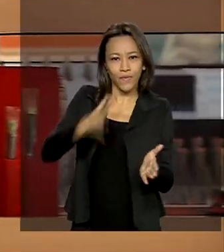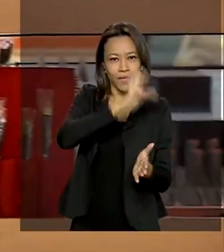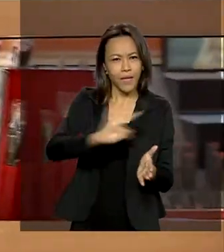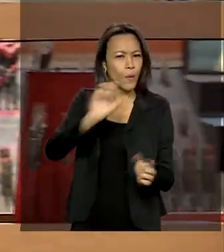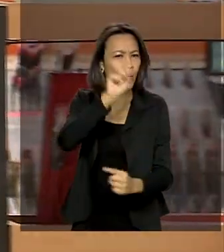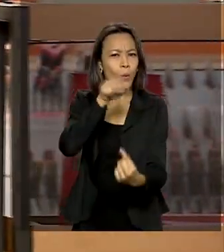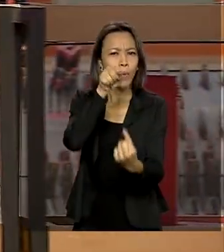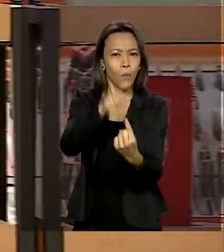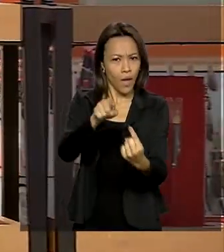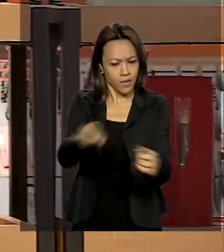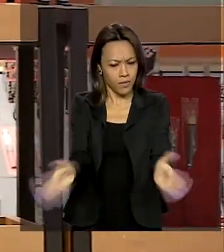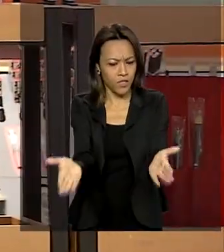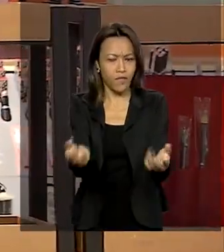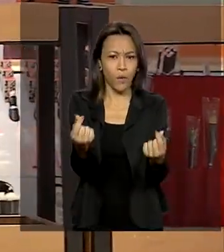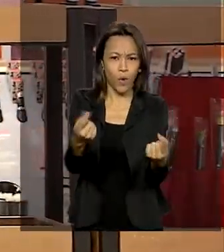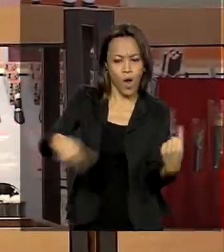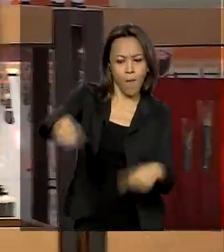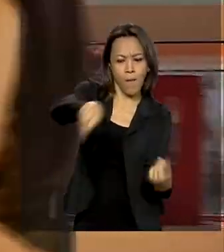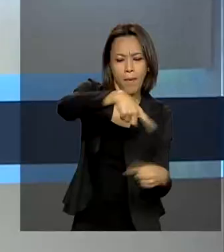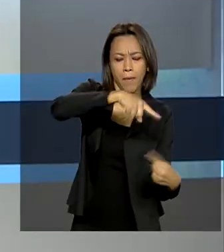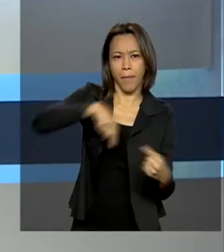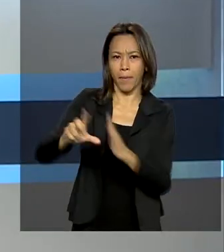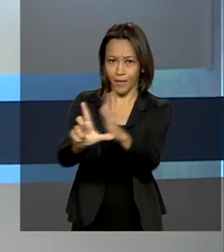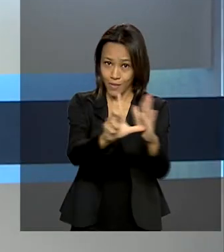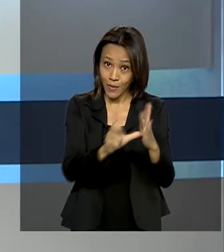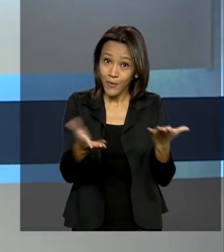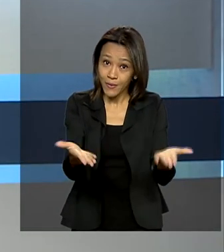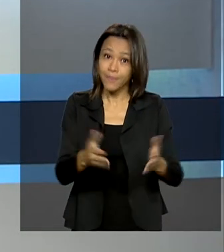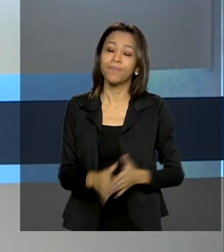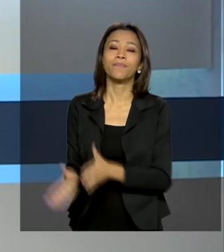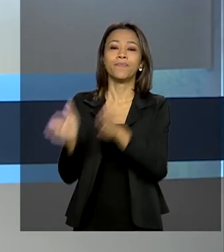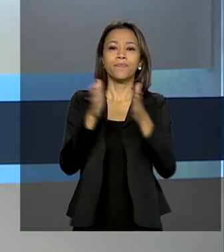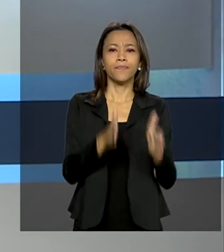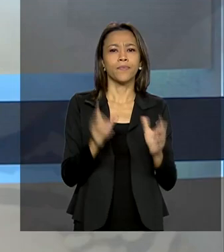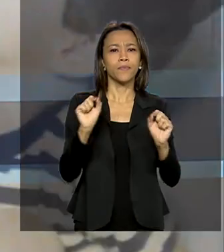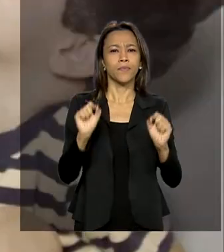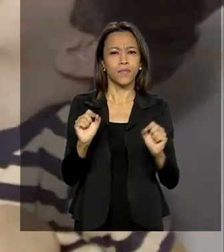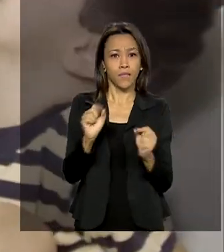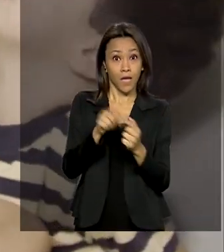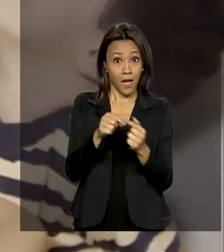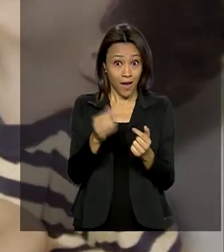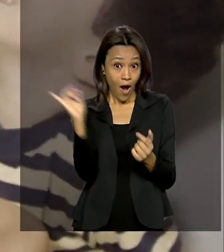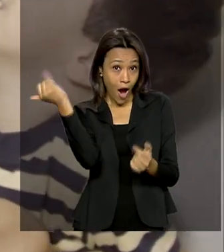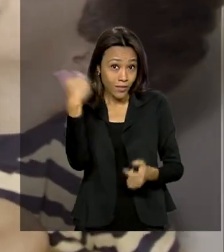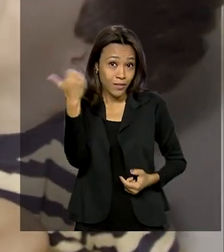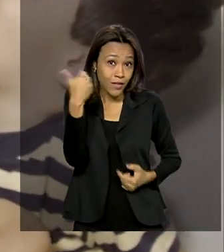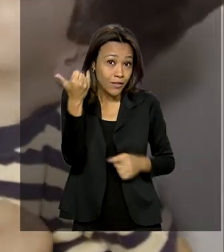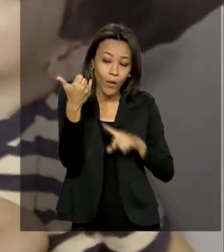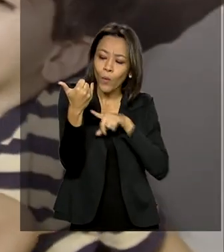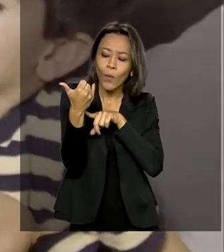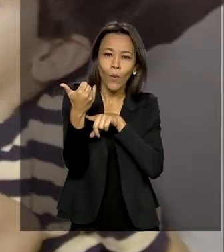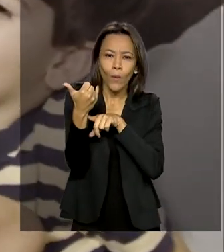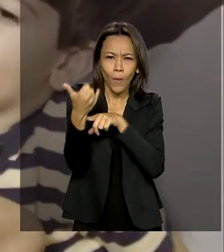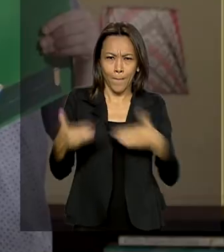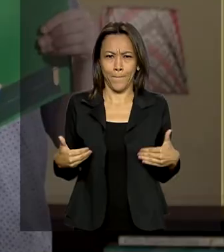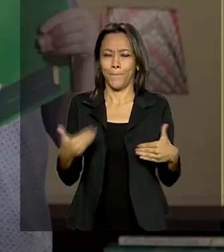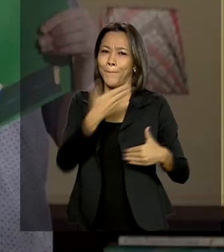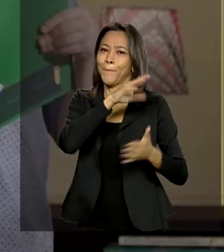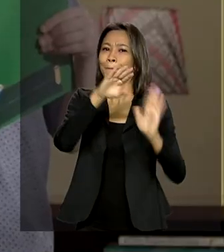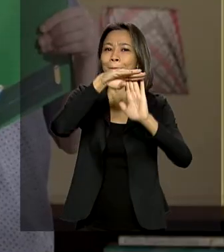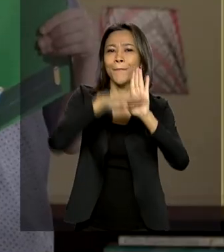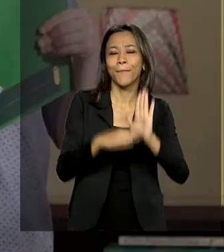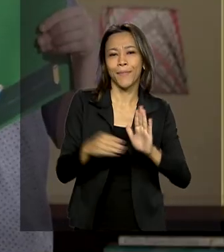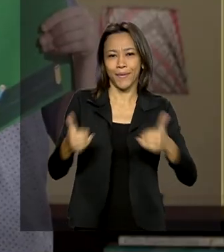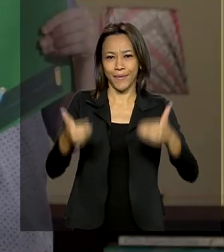incentivar o comércio e movimentar a economia. E veja também, conta pra mim. Programa do Ministério da Educação